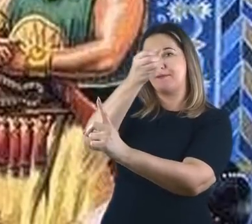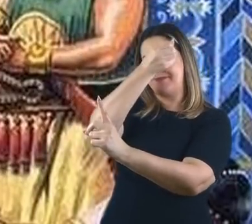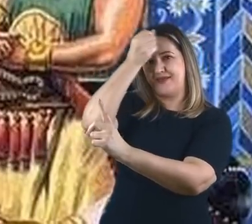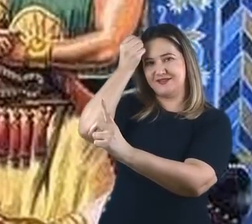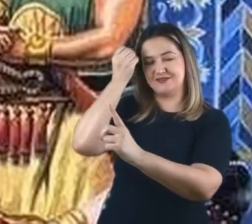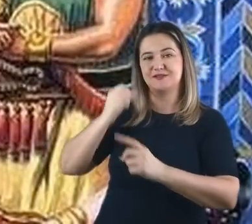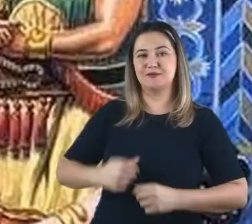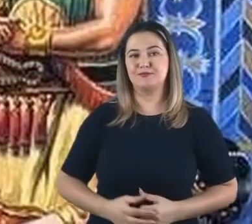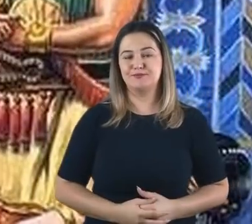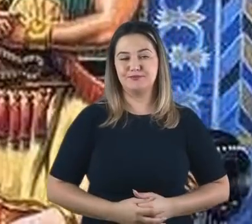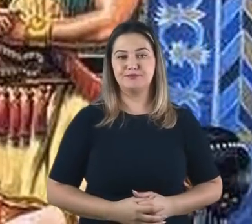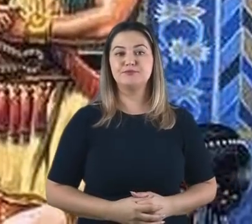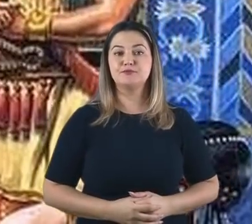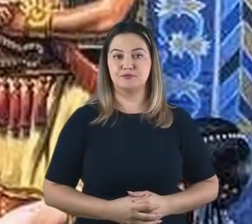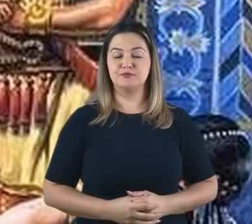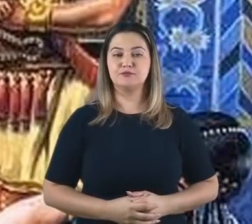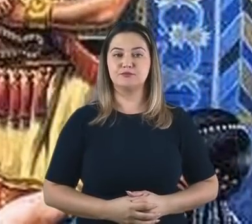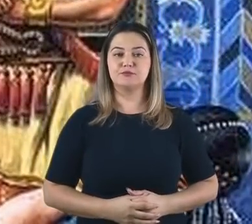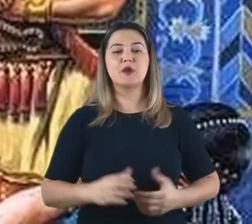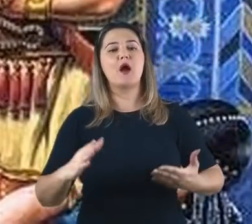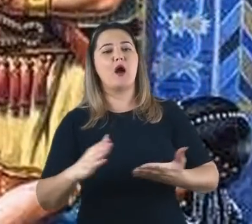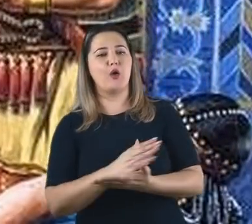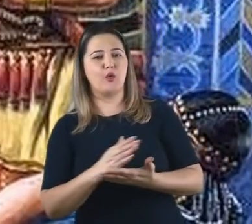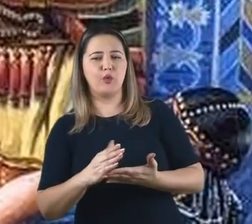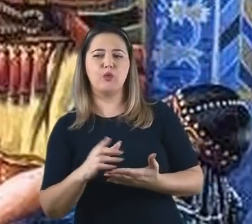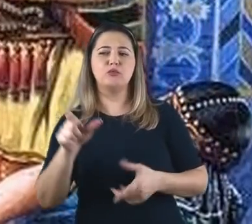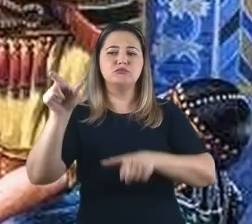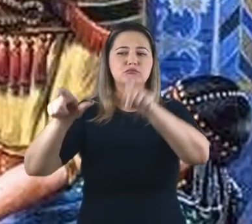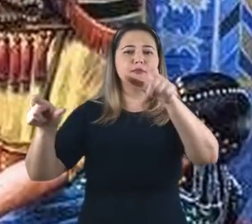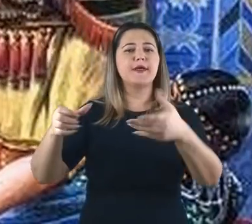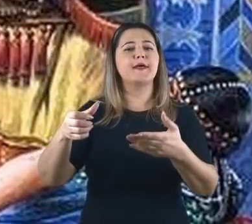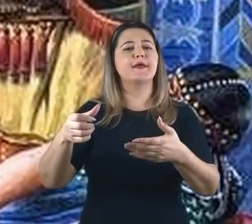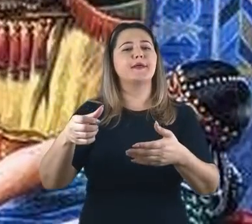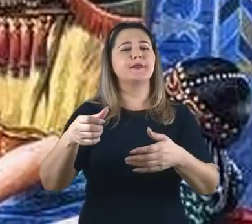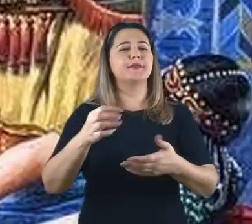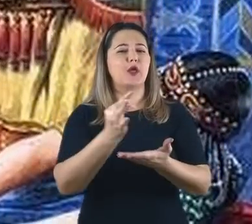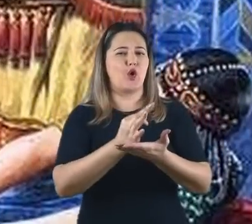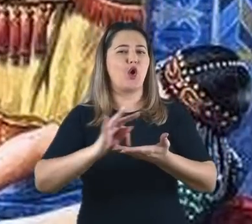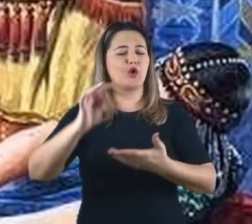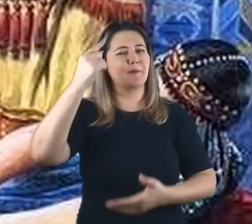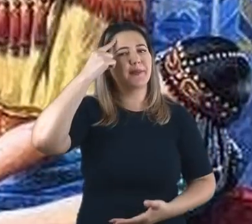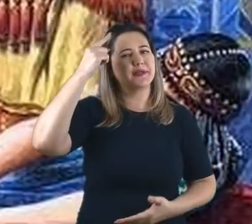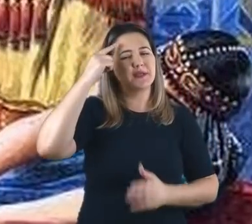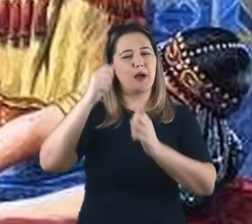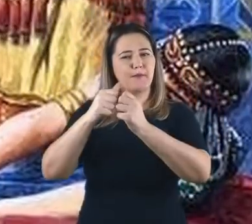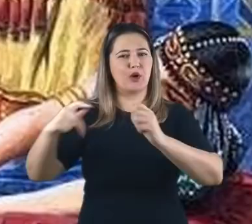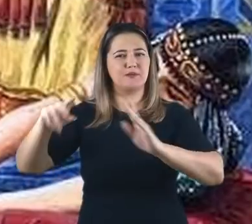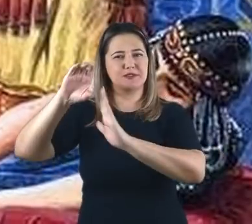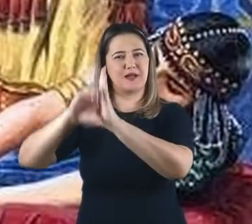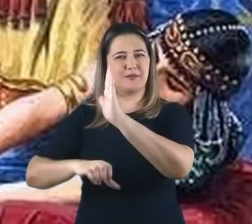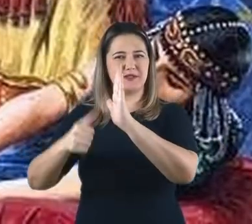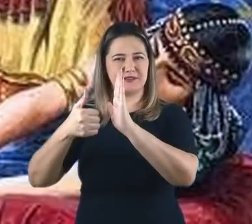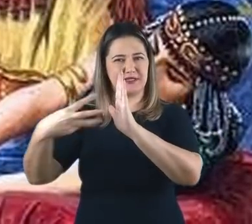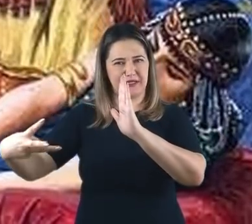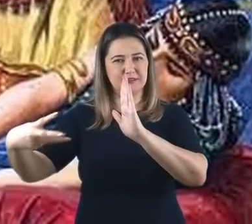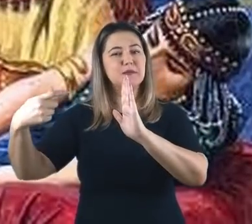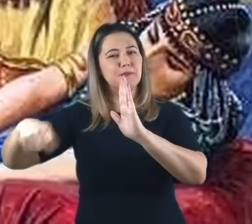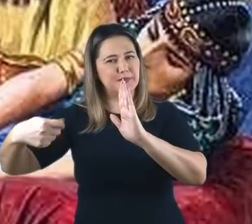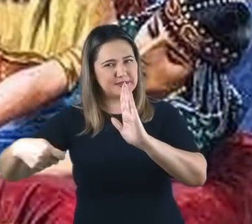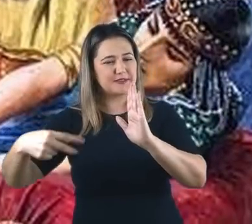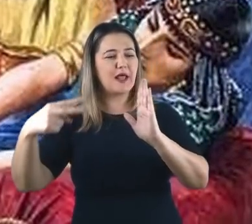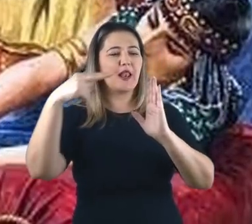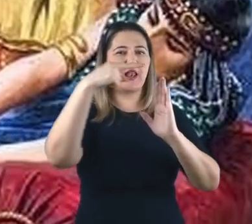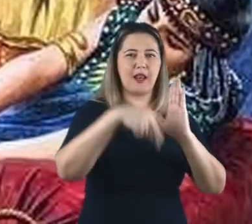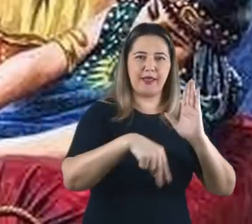De fato, há um entendimento comum entre os teólogos de que Apocalipse 13 deveria ser estudado à luz de Daniel capítulo 3, onde o rei